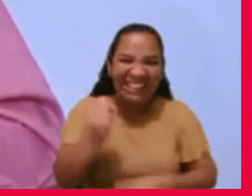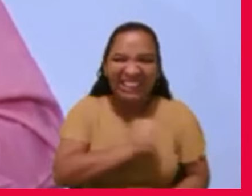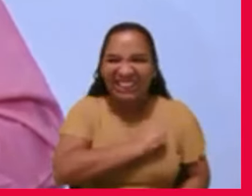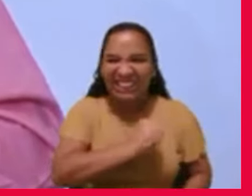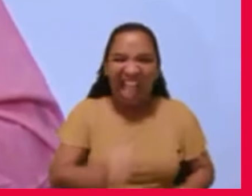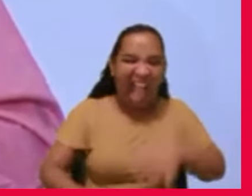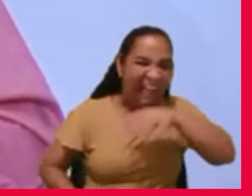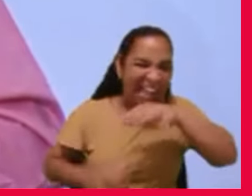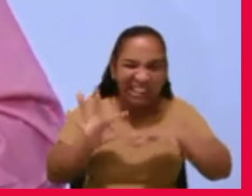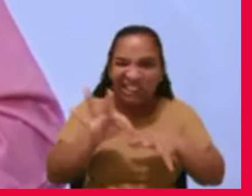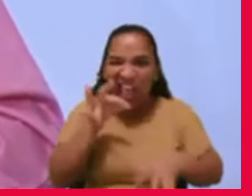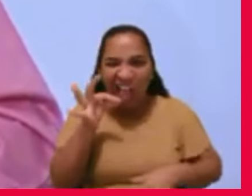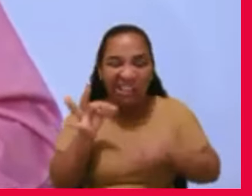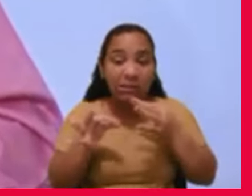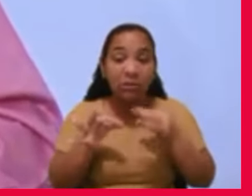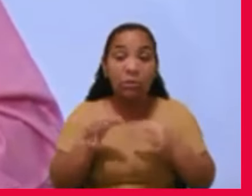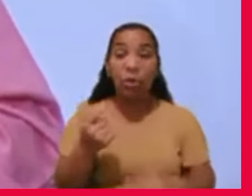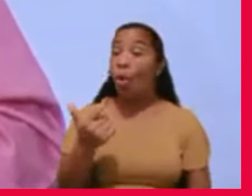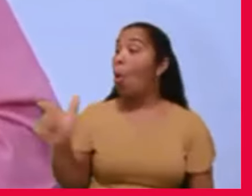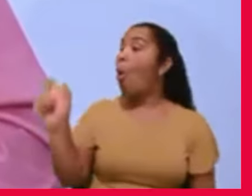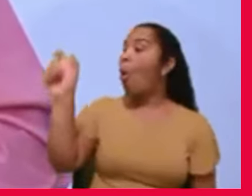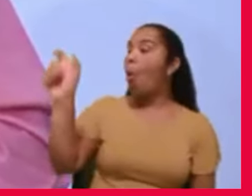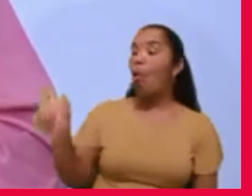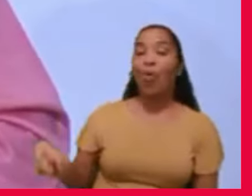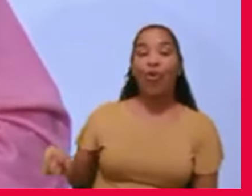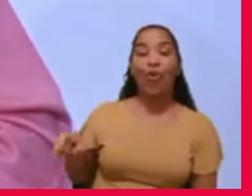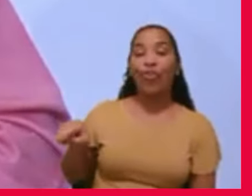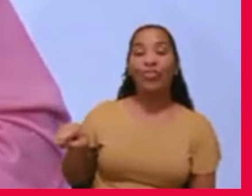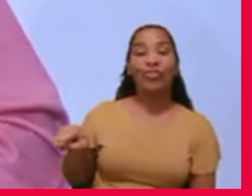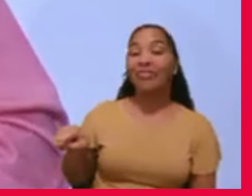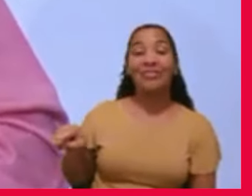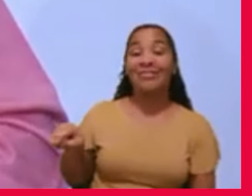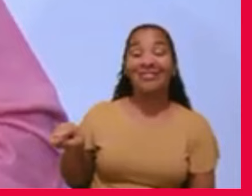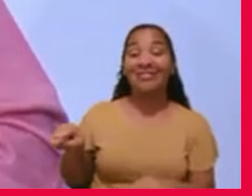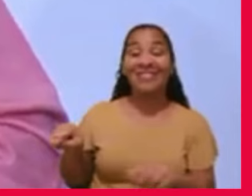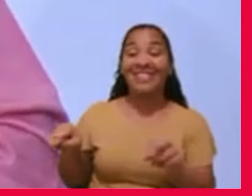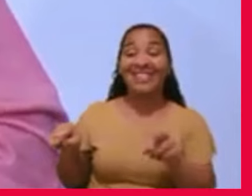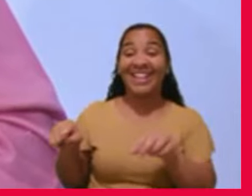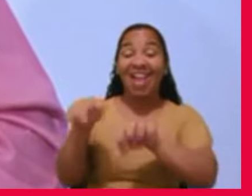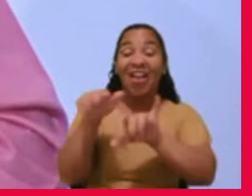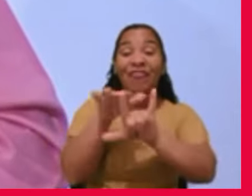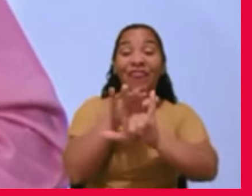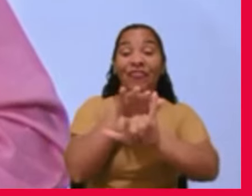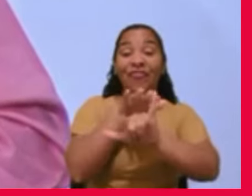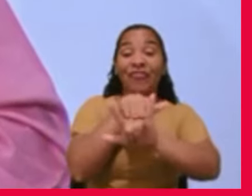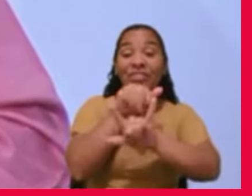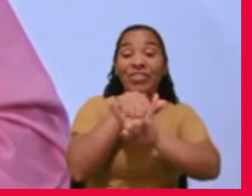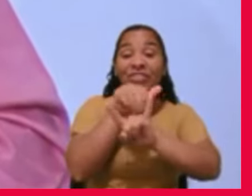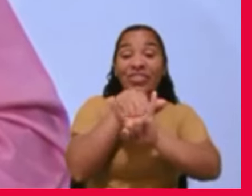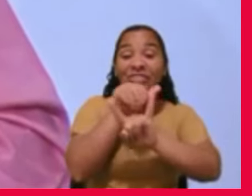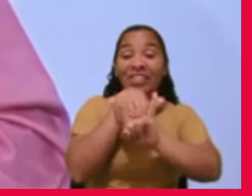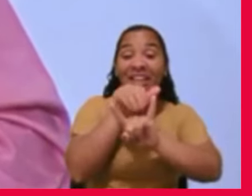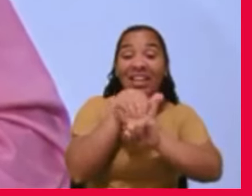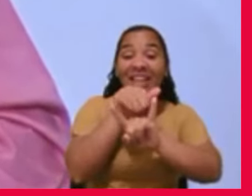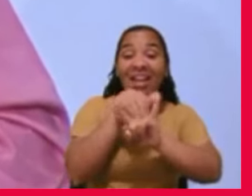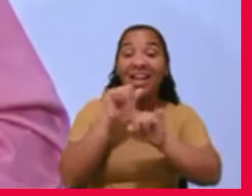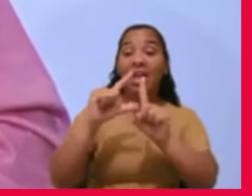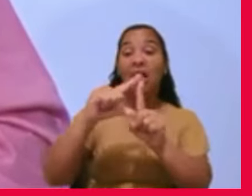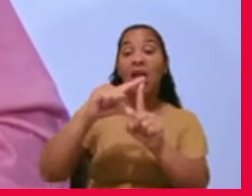e um que come a comida vedanta, oriental, tão leve, tão suave.